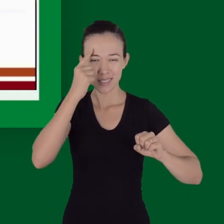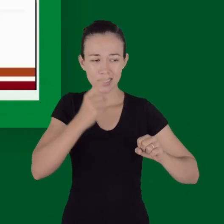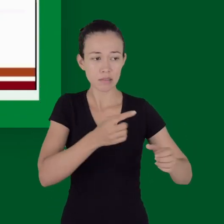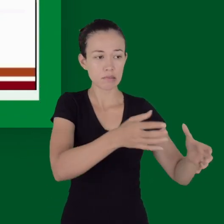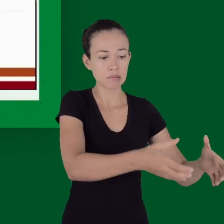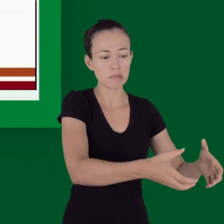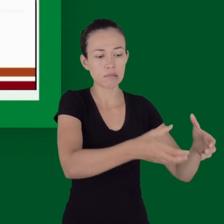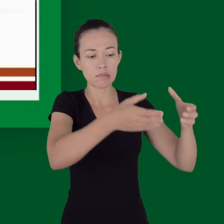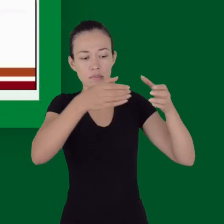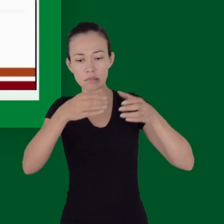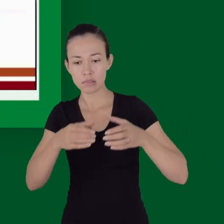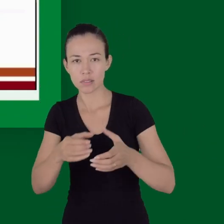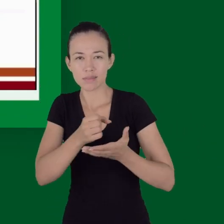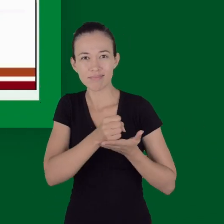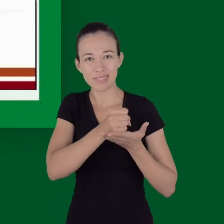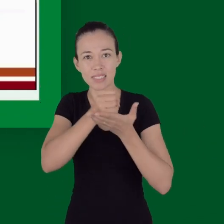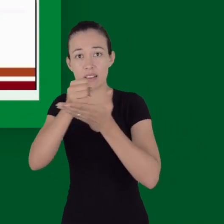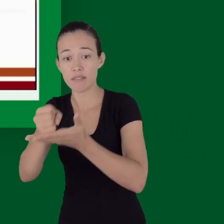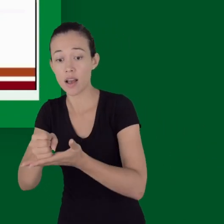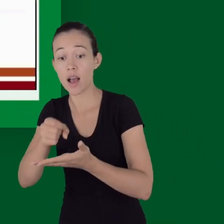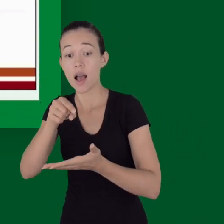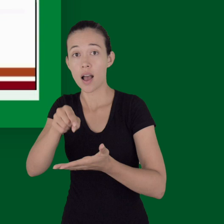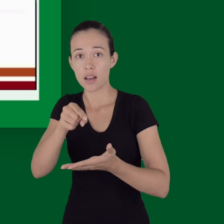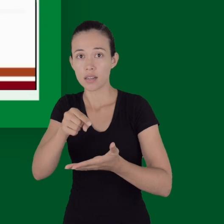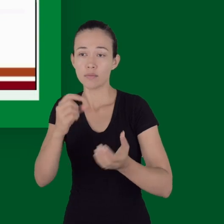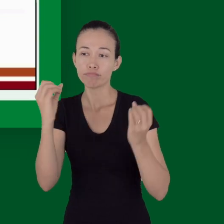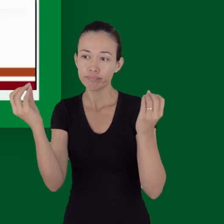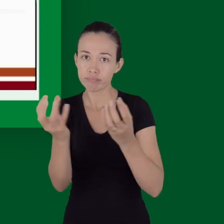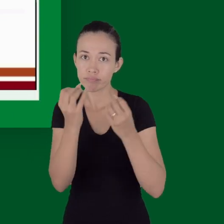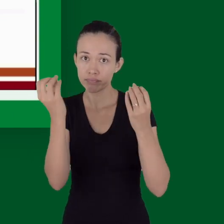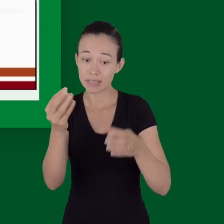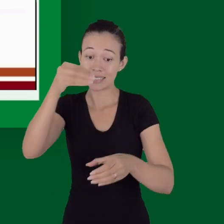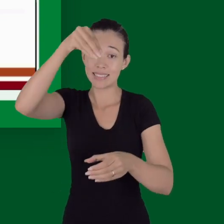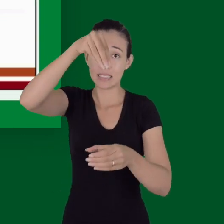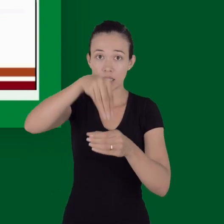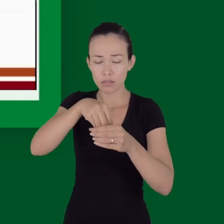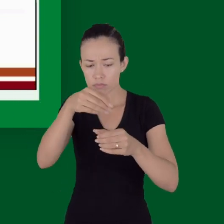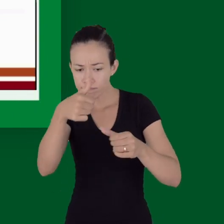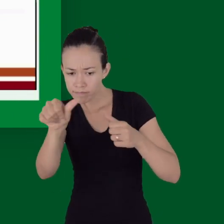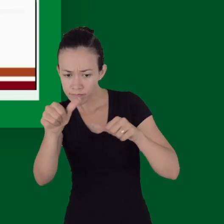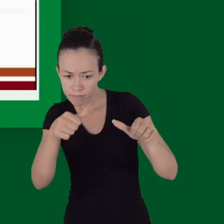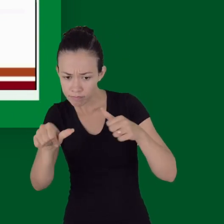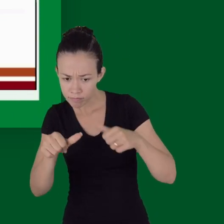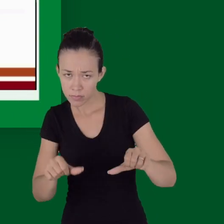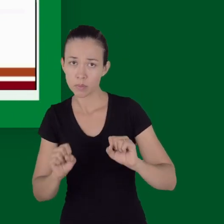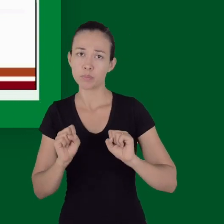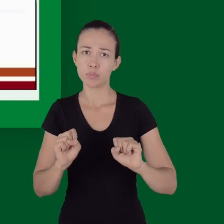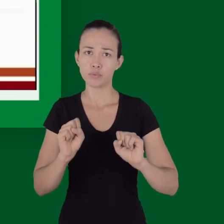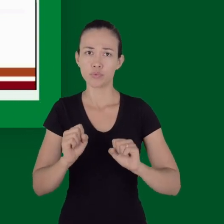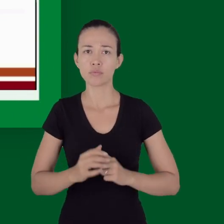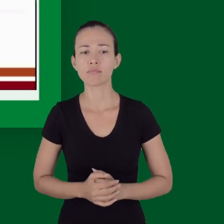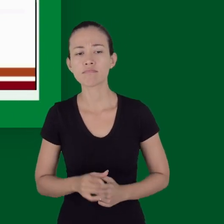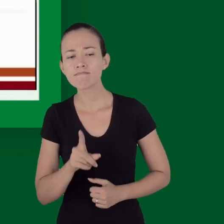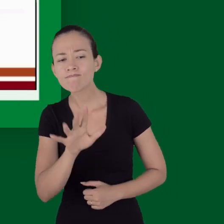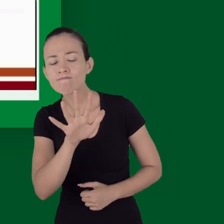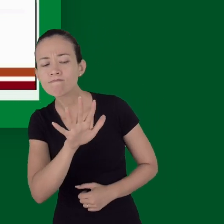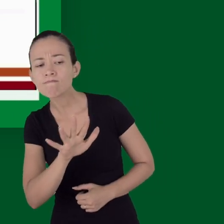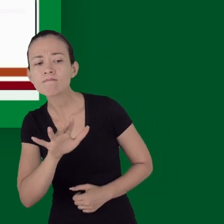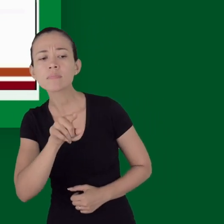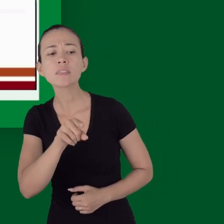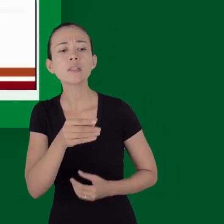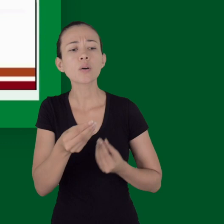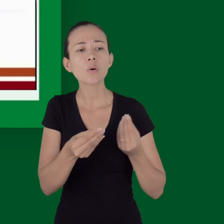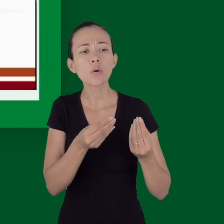secundárias, ela pode ser feita durante o trajeto para hospital, né. A avaliação dos sinais vitais,